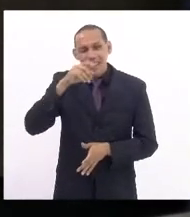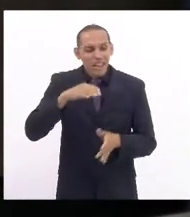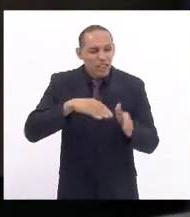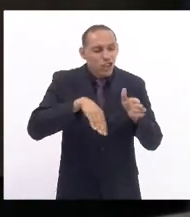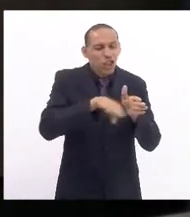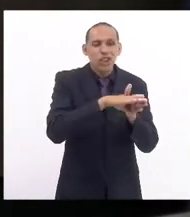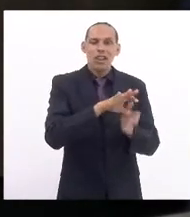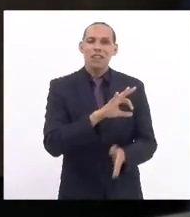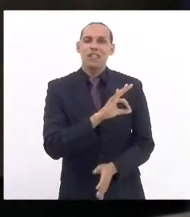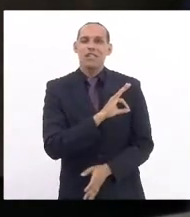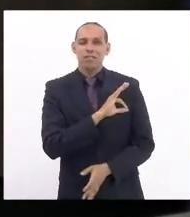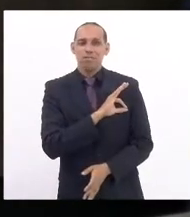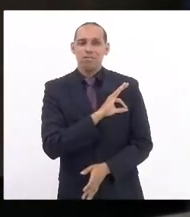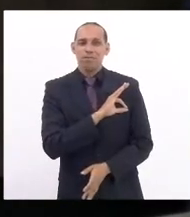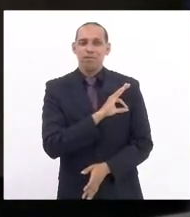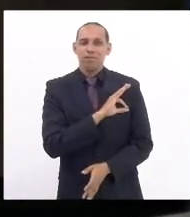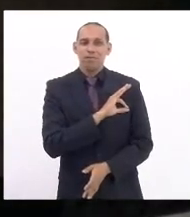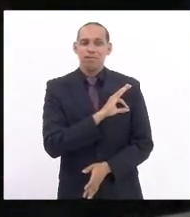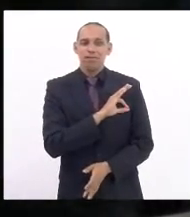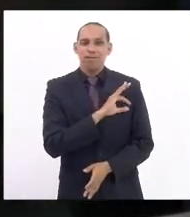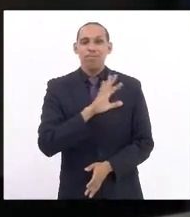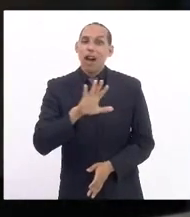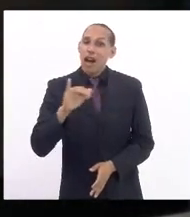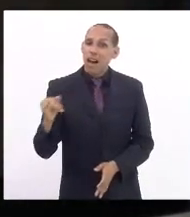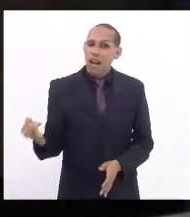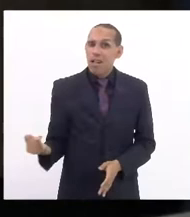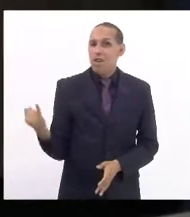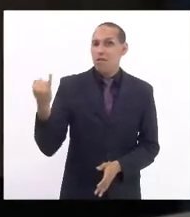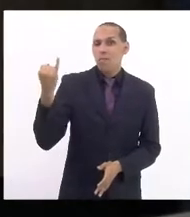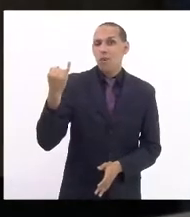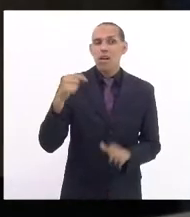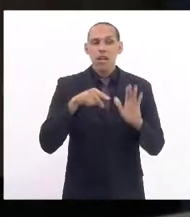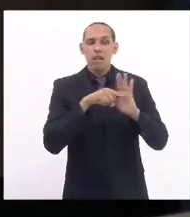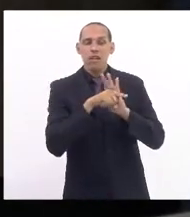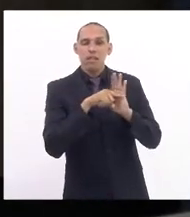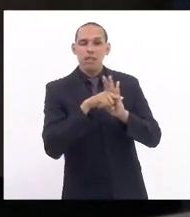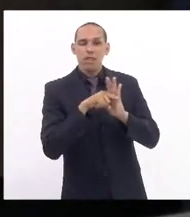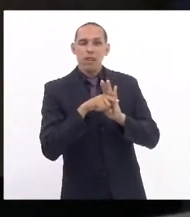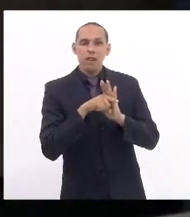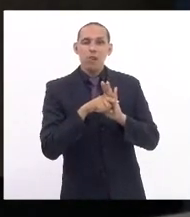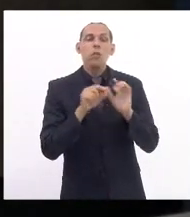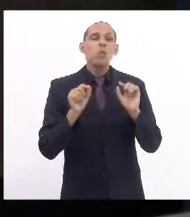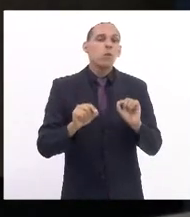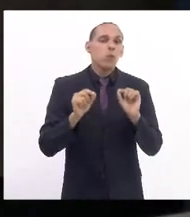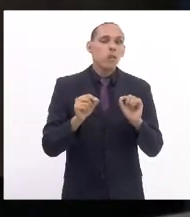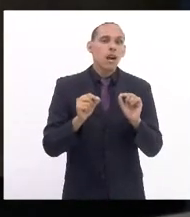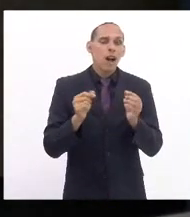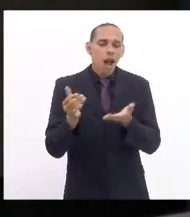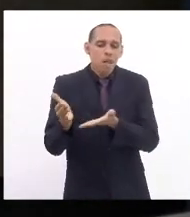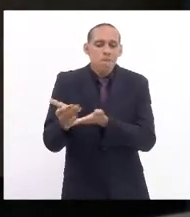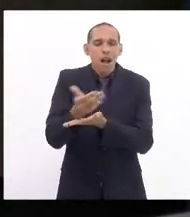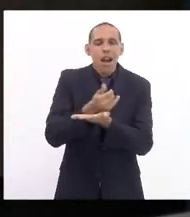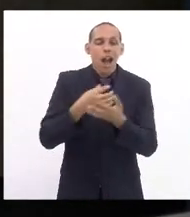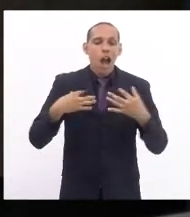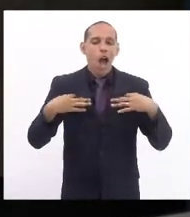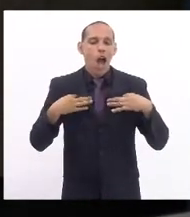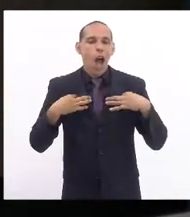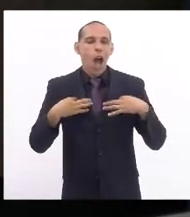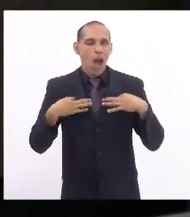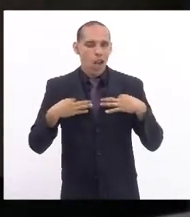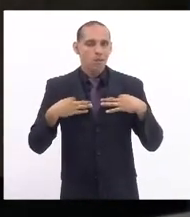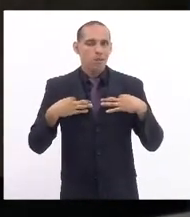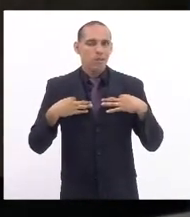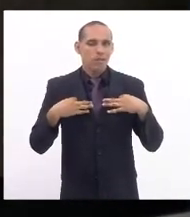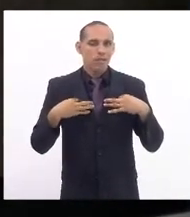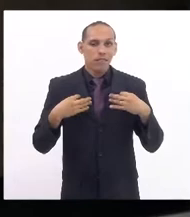delegacia e que era importante para a realização do exame também o recolhimento de suas vestes. então